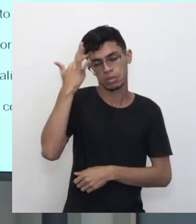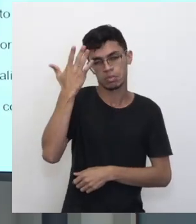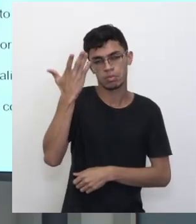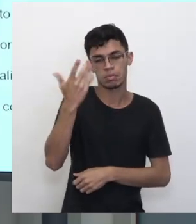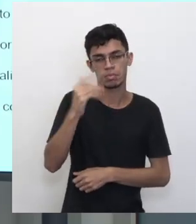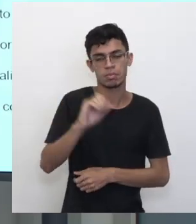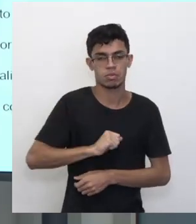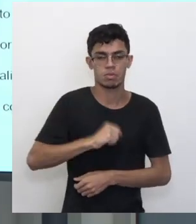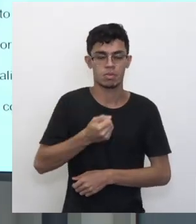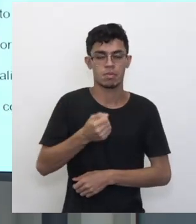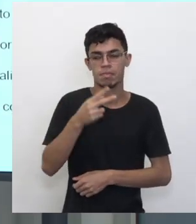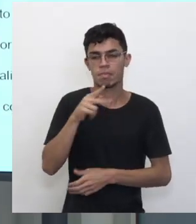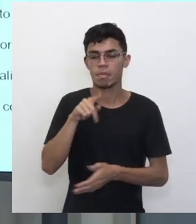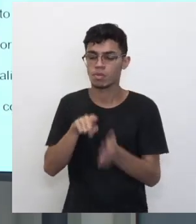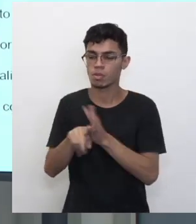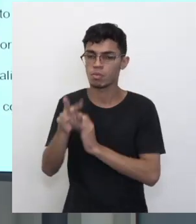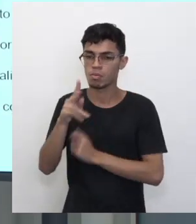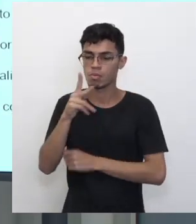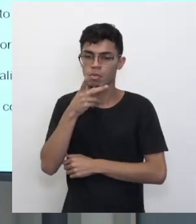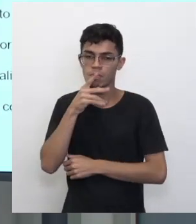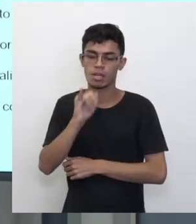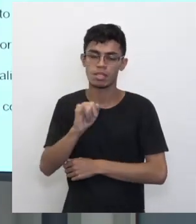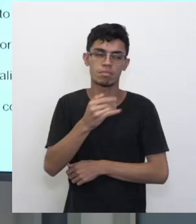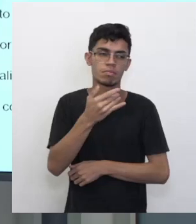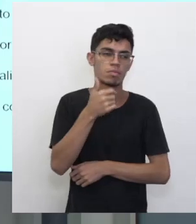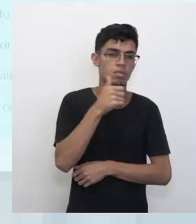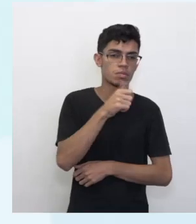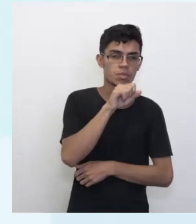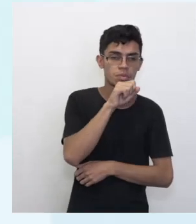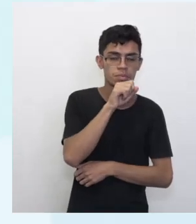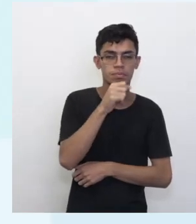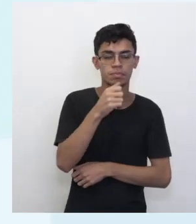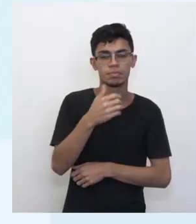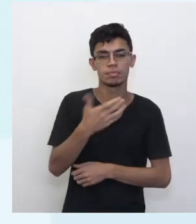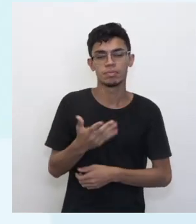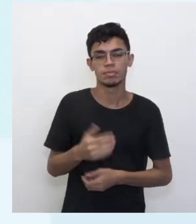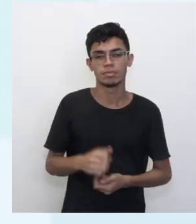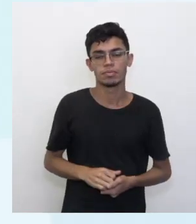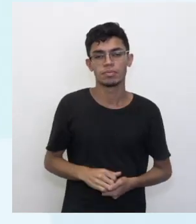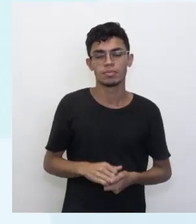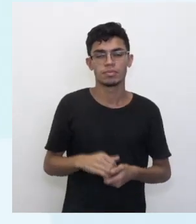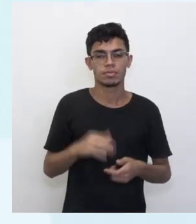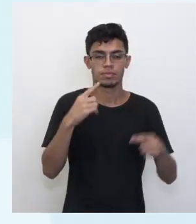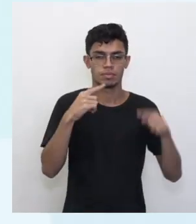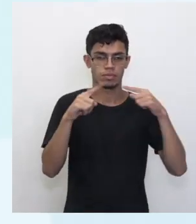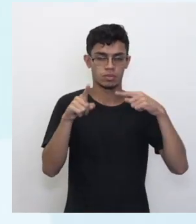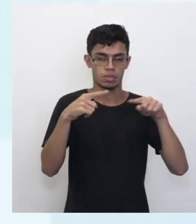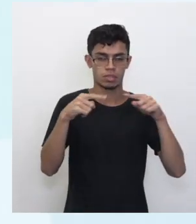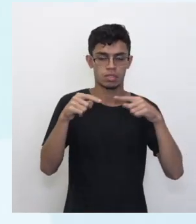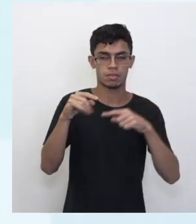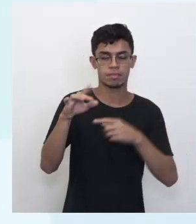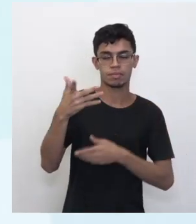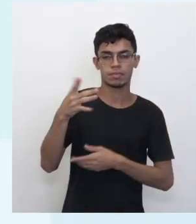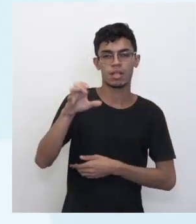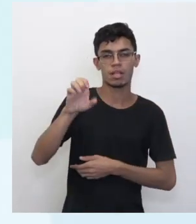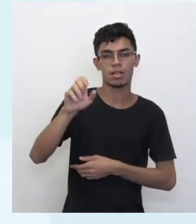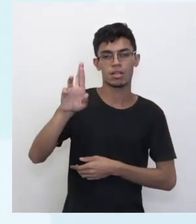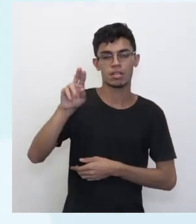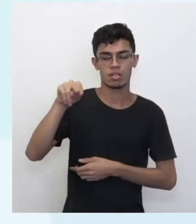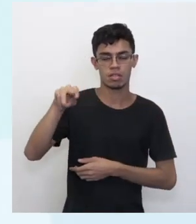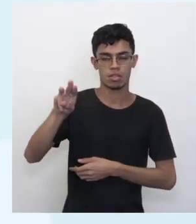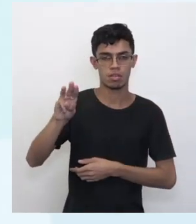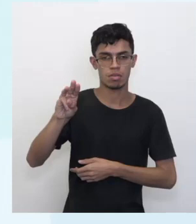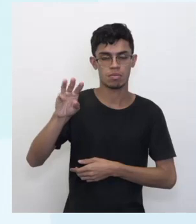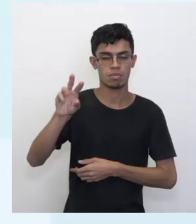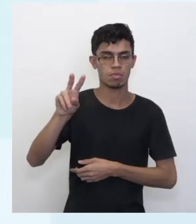Pergunta para o pai, para a mãe, para o tio, para a tia, para o professor, para o colega na tela. A música Era Uma Vez, da cantora